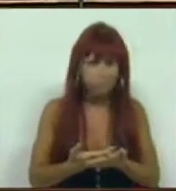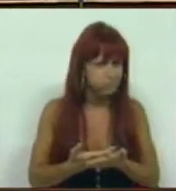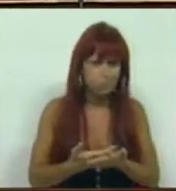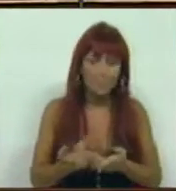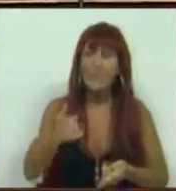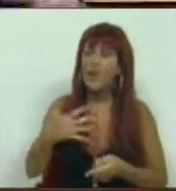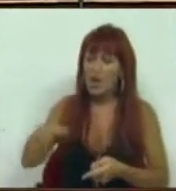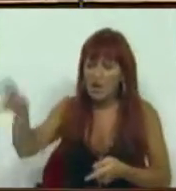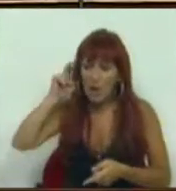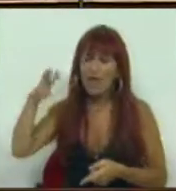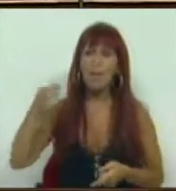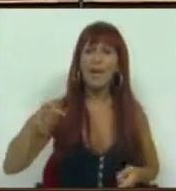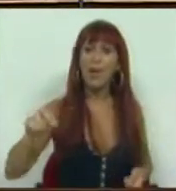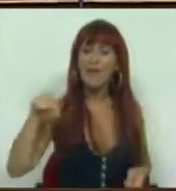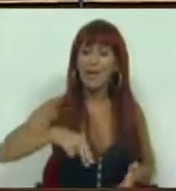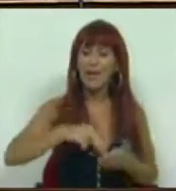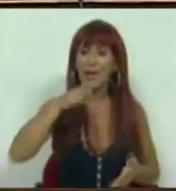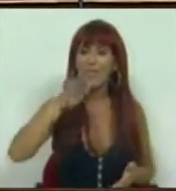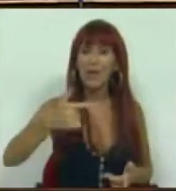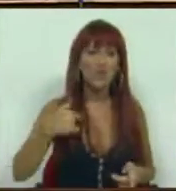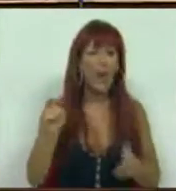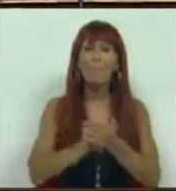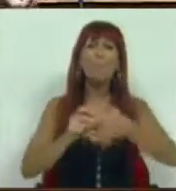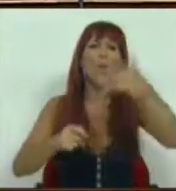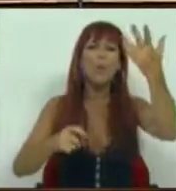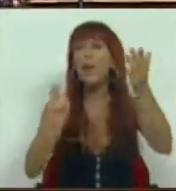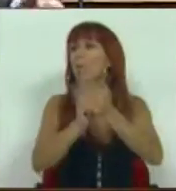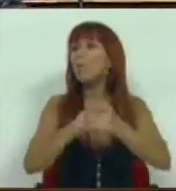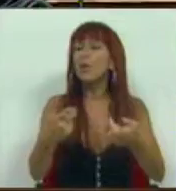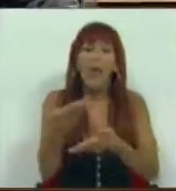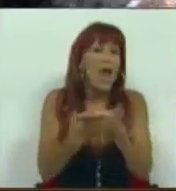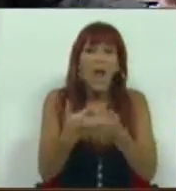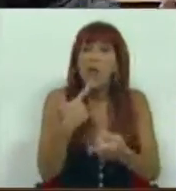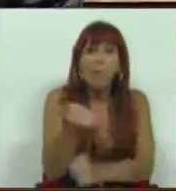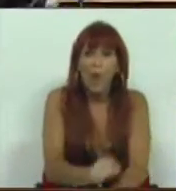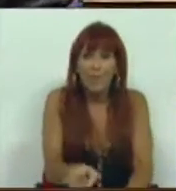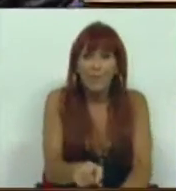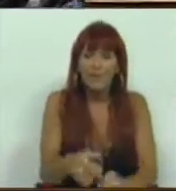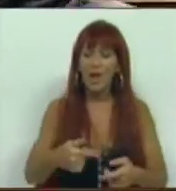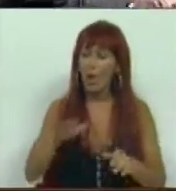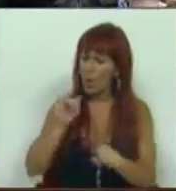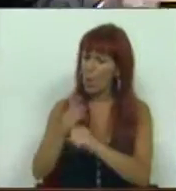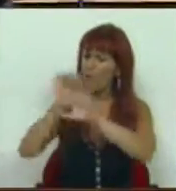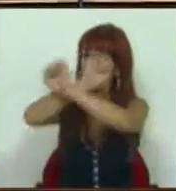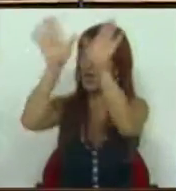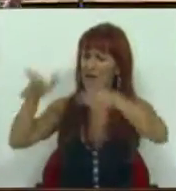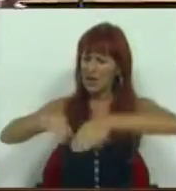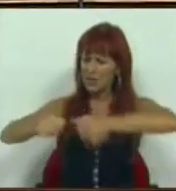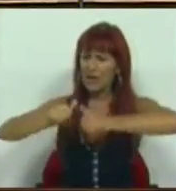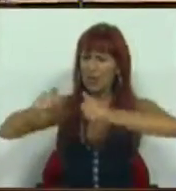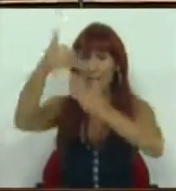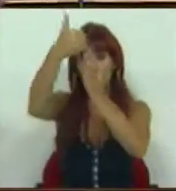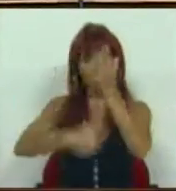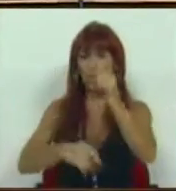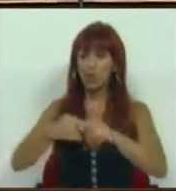isso é que nós gostaríamos de ouvir o Partido Socialista aqui dizer, não, esse ponto é um ponto inegociável. E agora um outro bem claro e bem assumido na